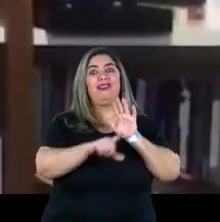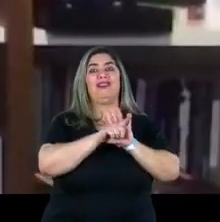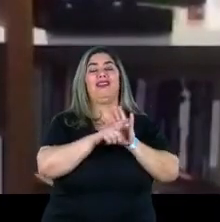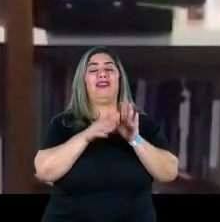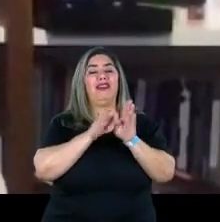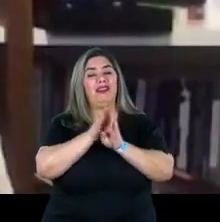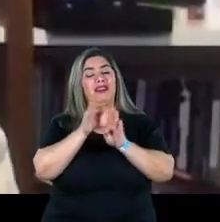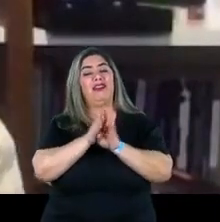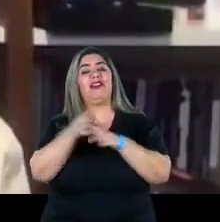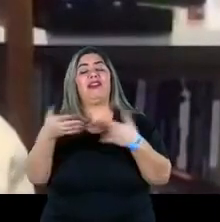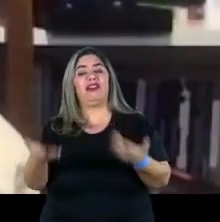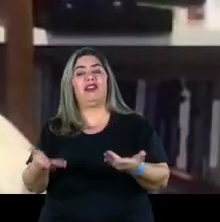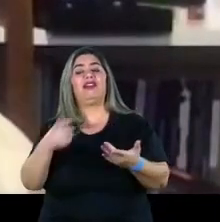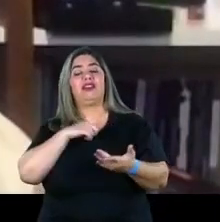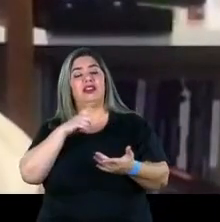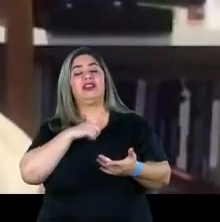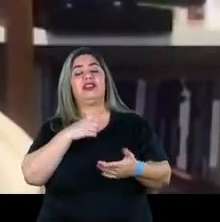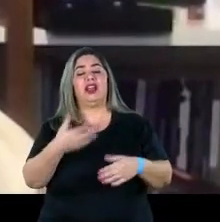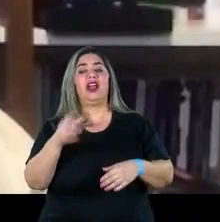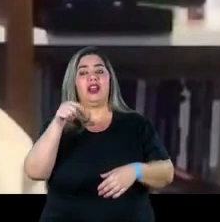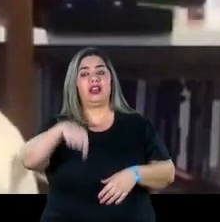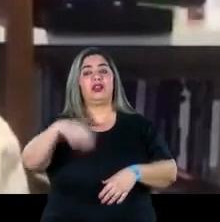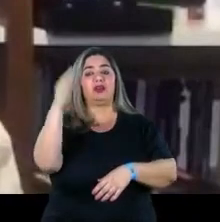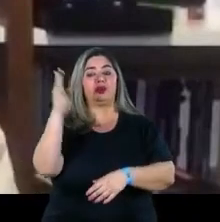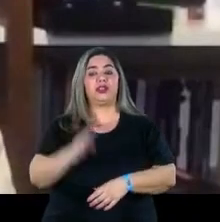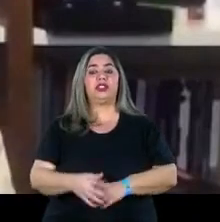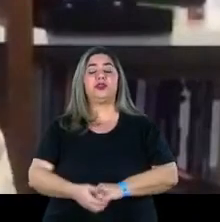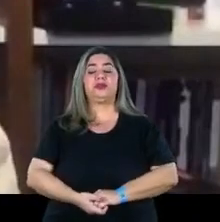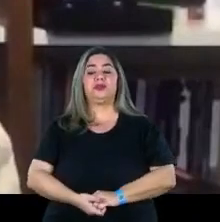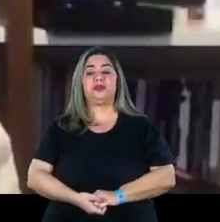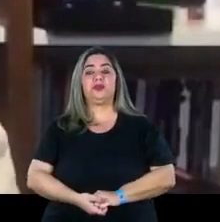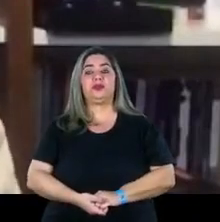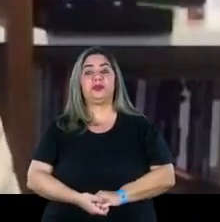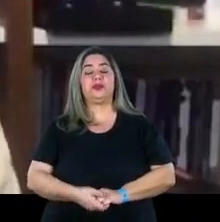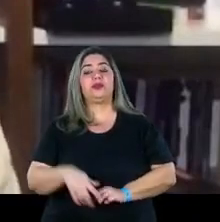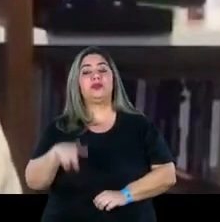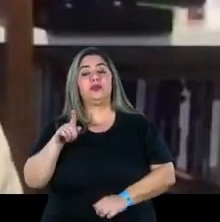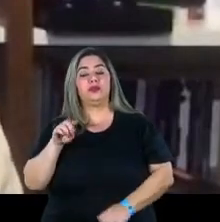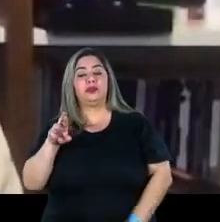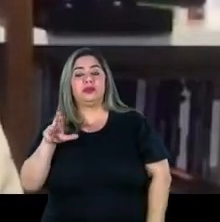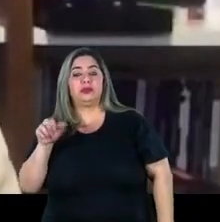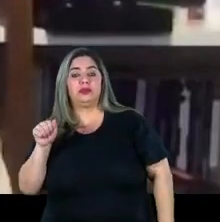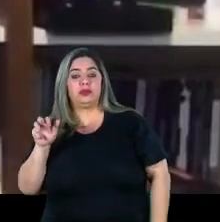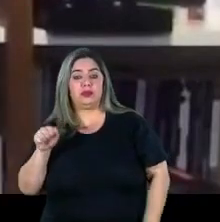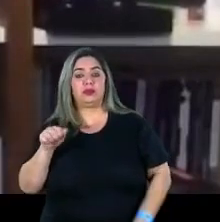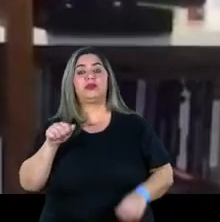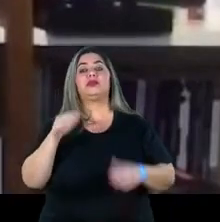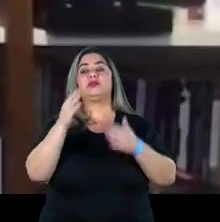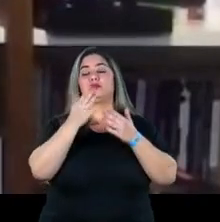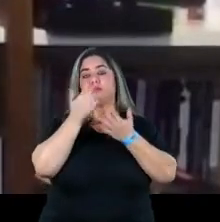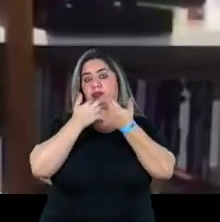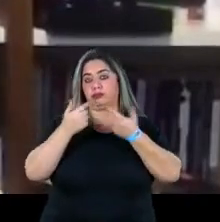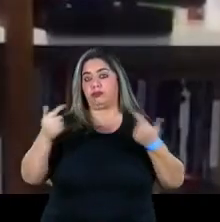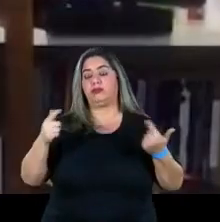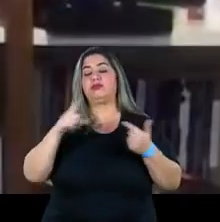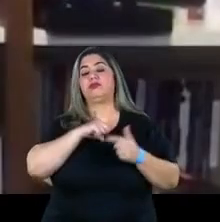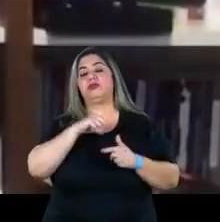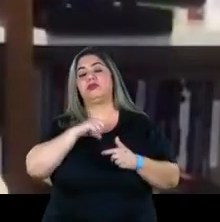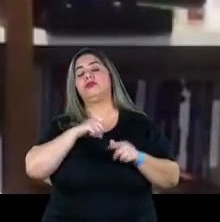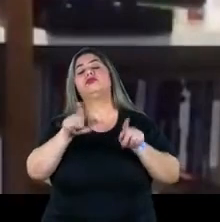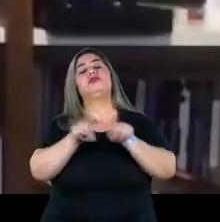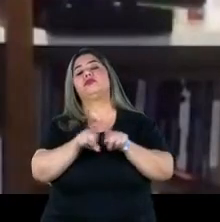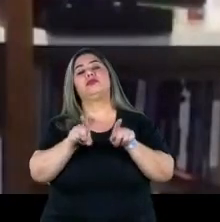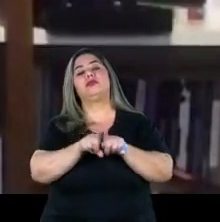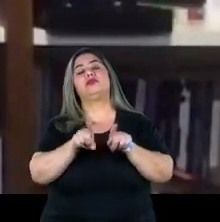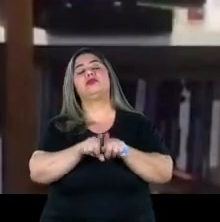orienta a questão da alimentação no Brasil. Então, o guia alimentar, a questão da agricultura familiar,